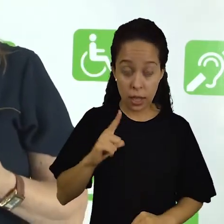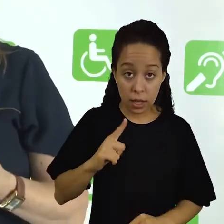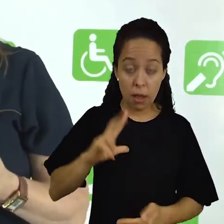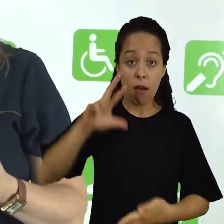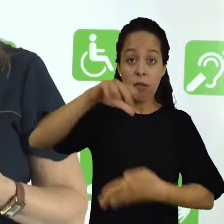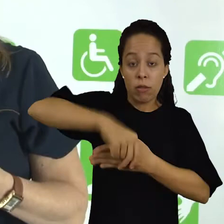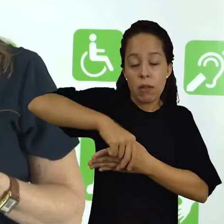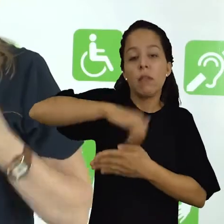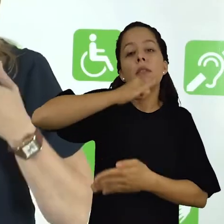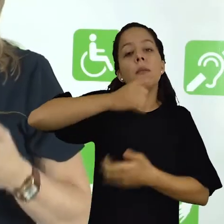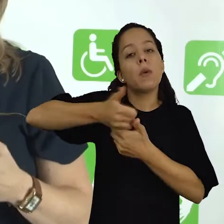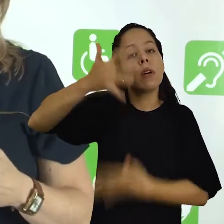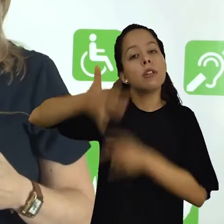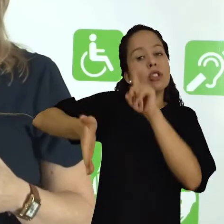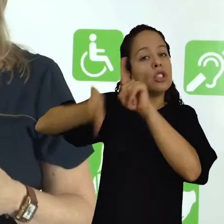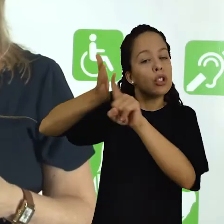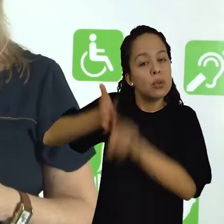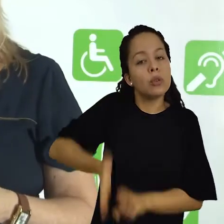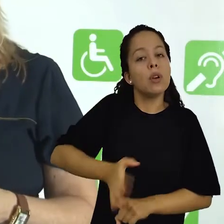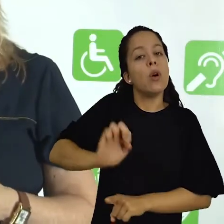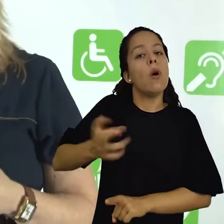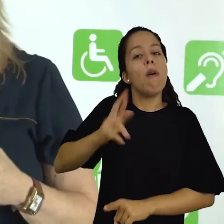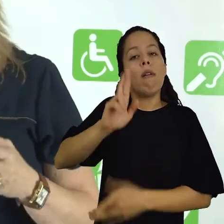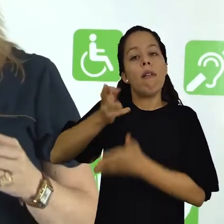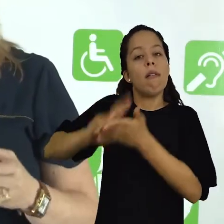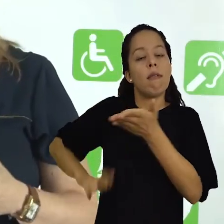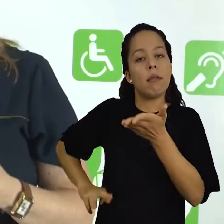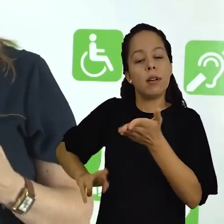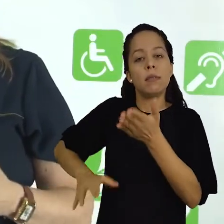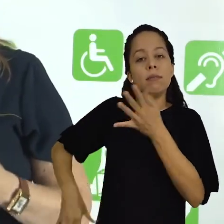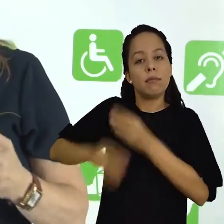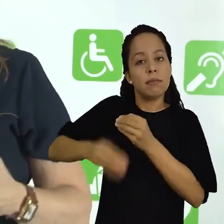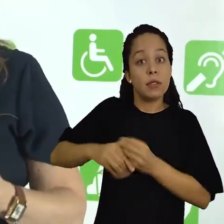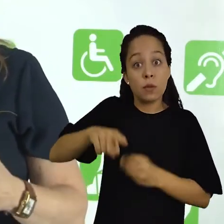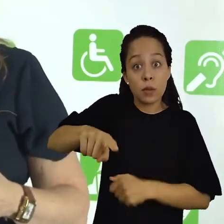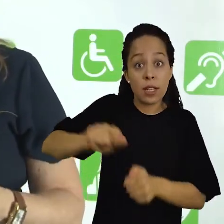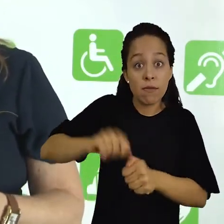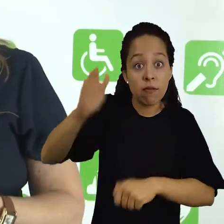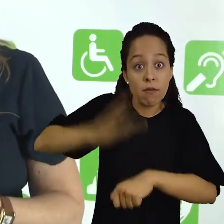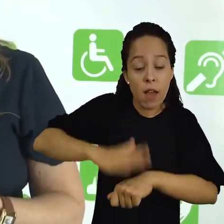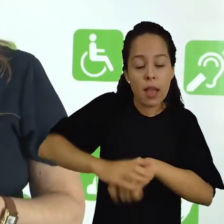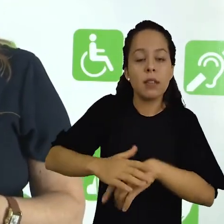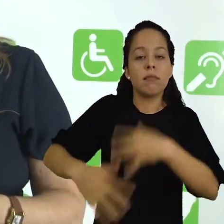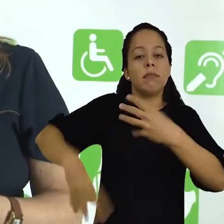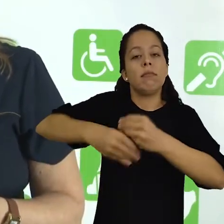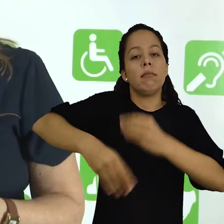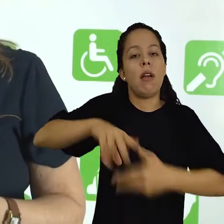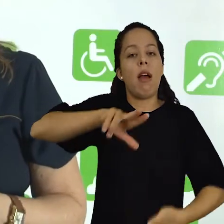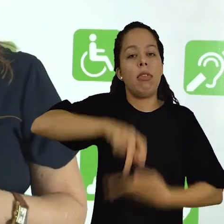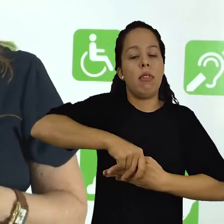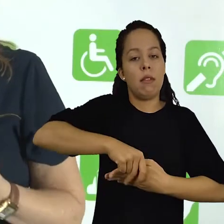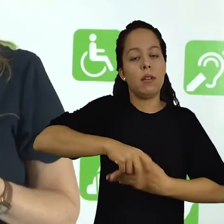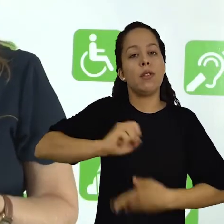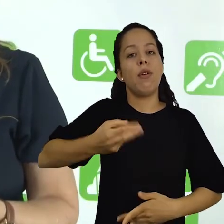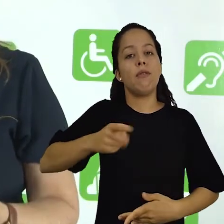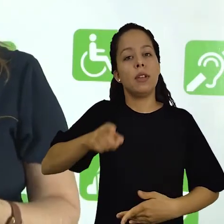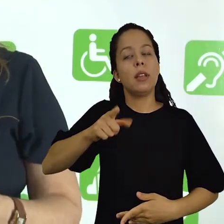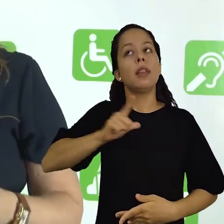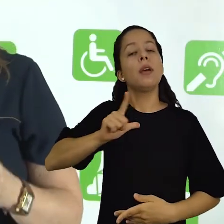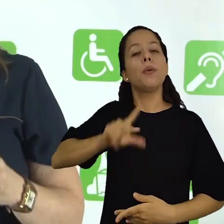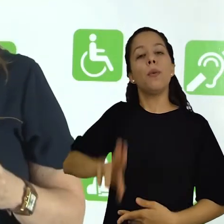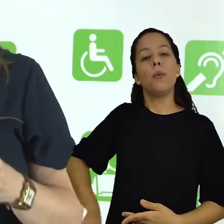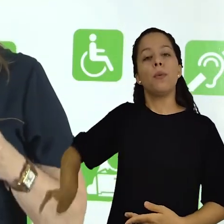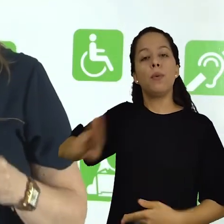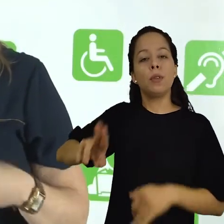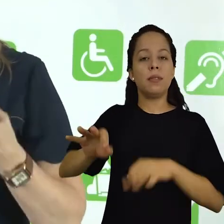e anexos caso tenha algum questionário, algum relatório que você elaborou